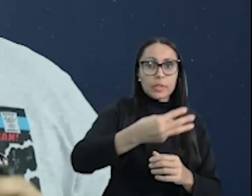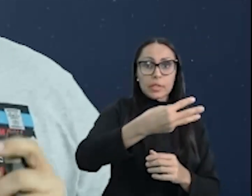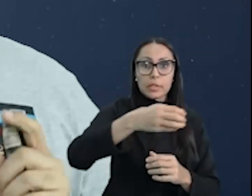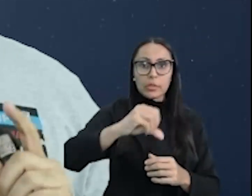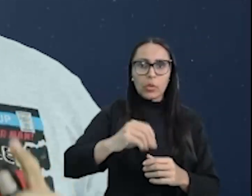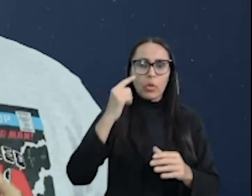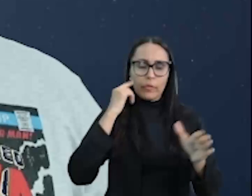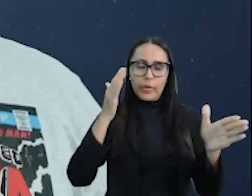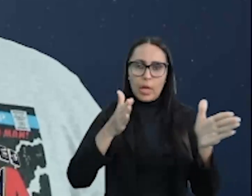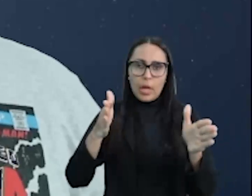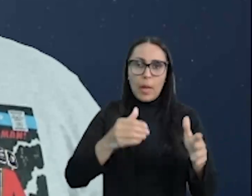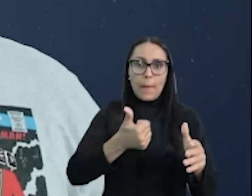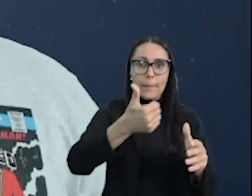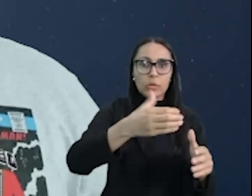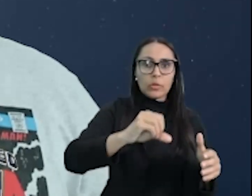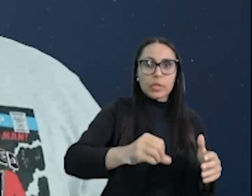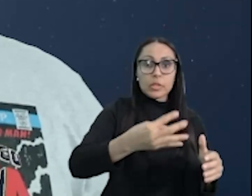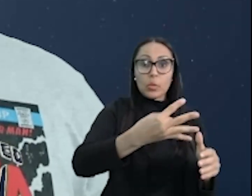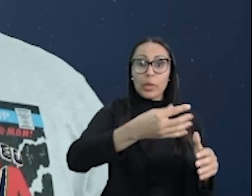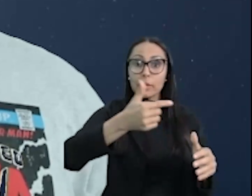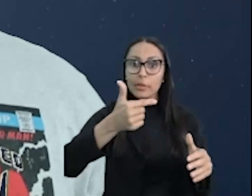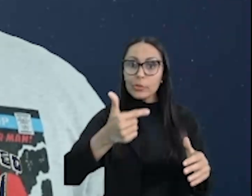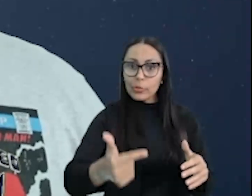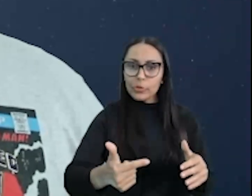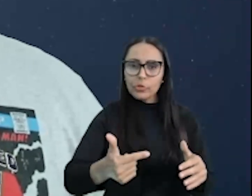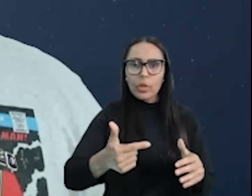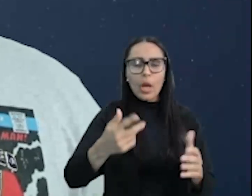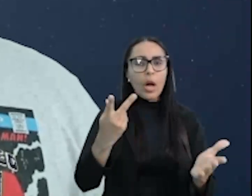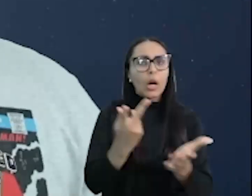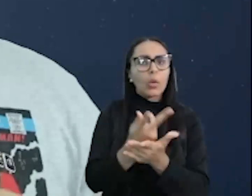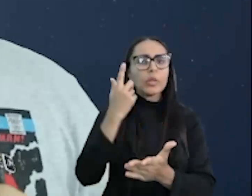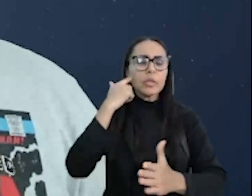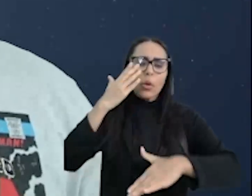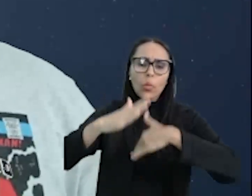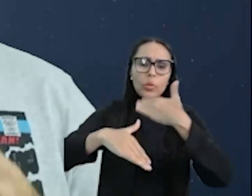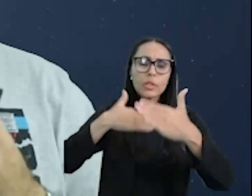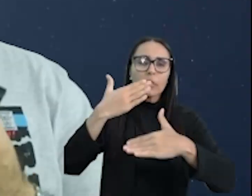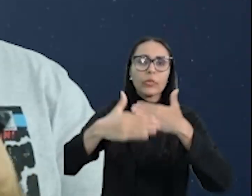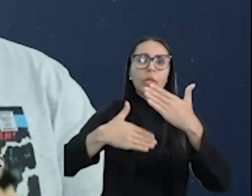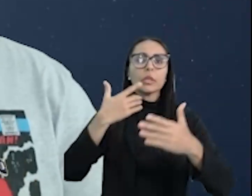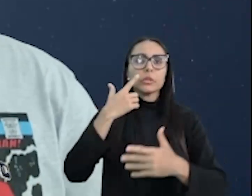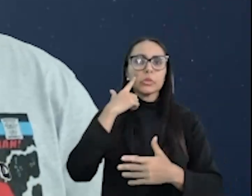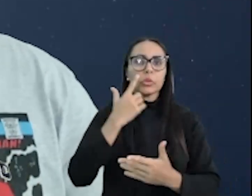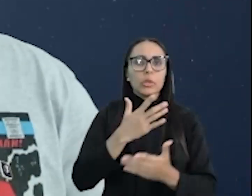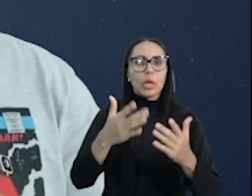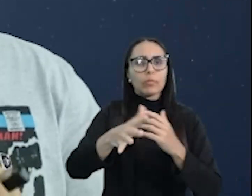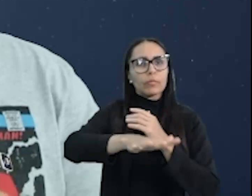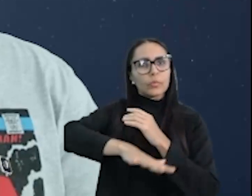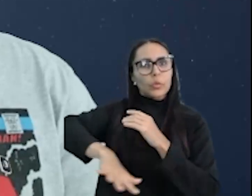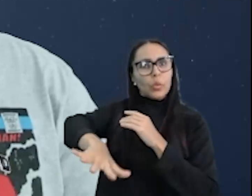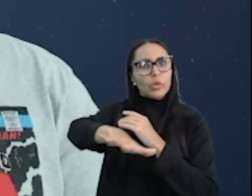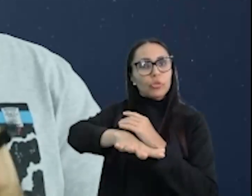a 1942, houve o avanço das forças do eixo, lembre-se,